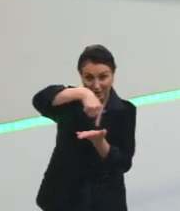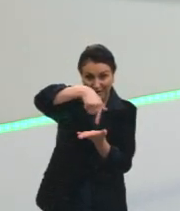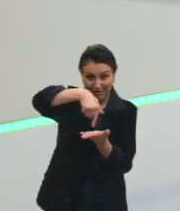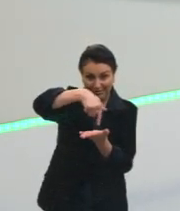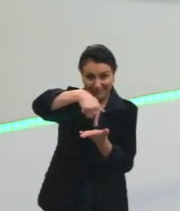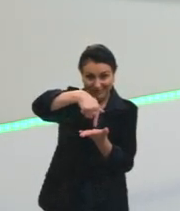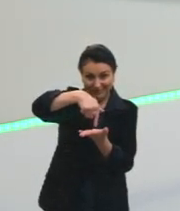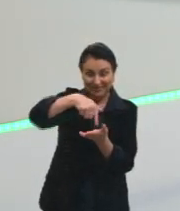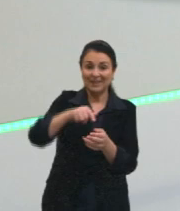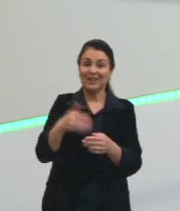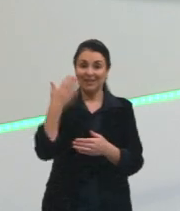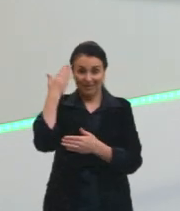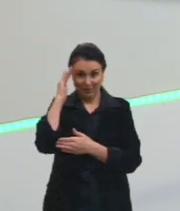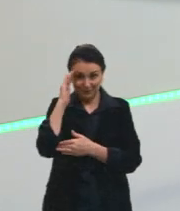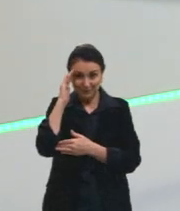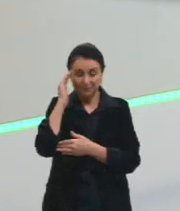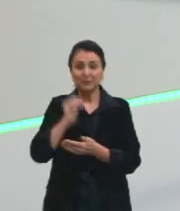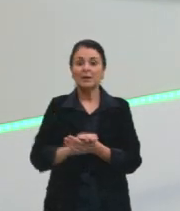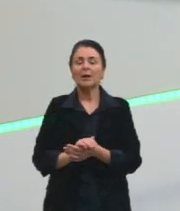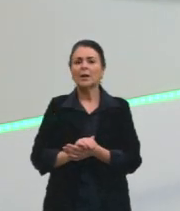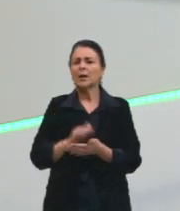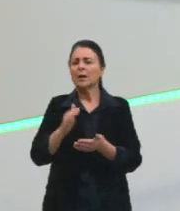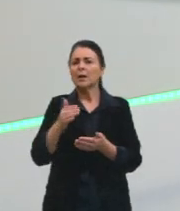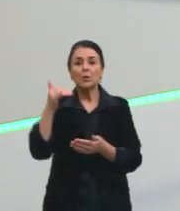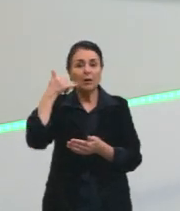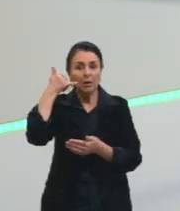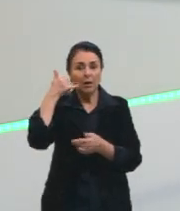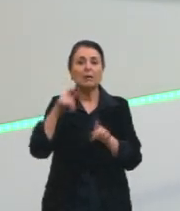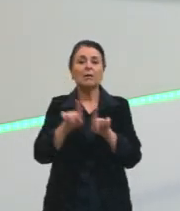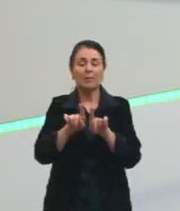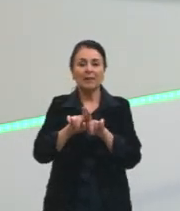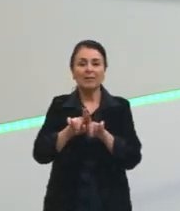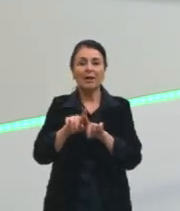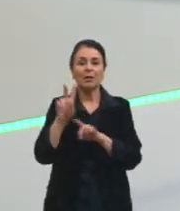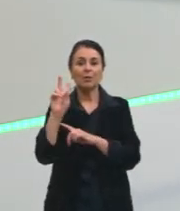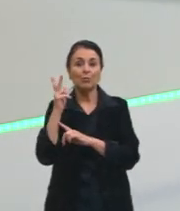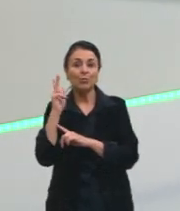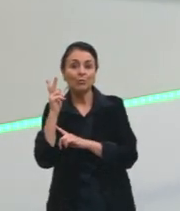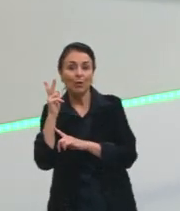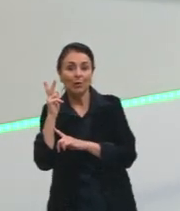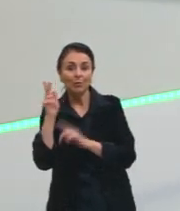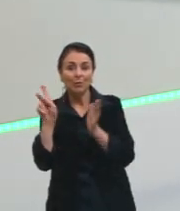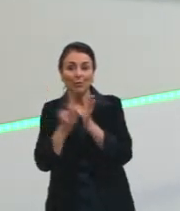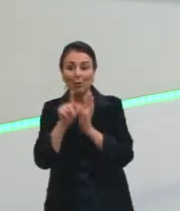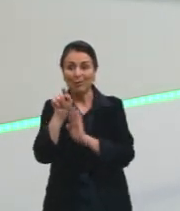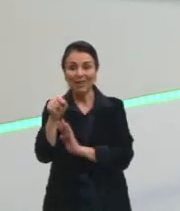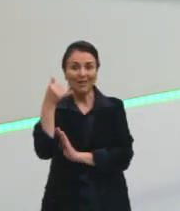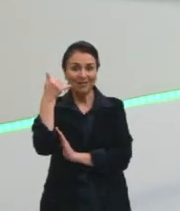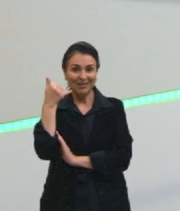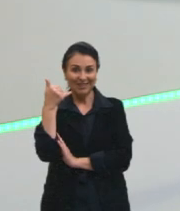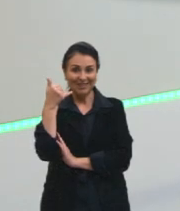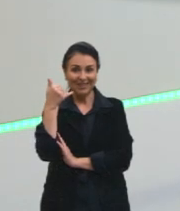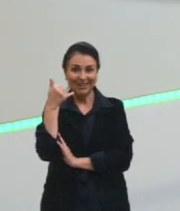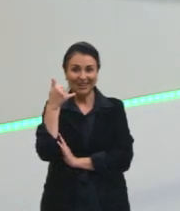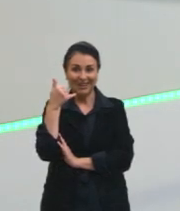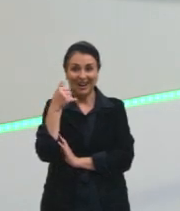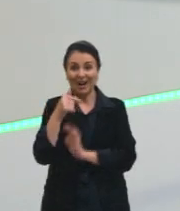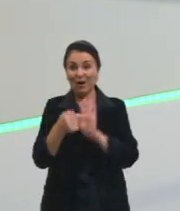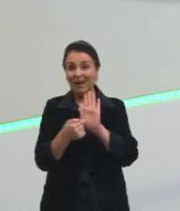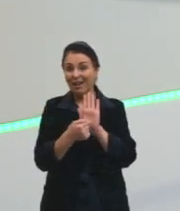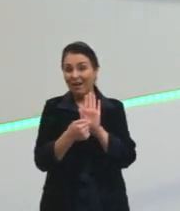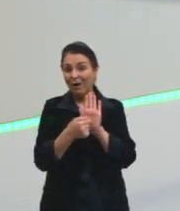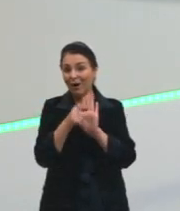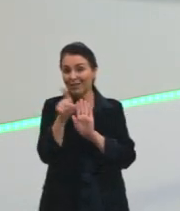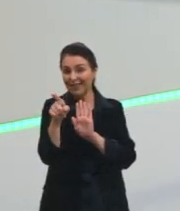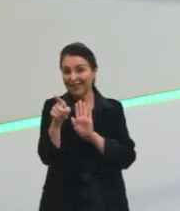são relacionados a isso. E todo celular tem um histórico, tá, gurizada, todo celular tem um histórico. Aqui está os históricos de vocês, tá, meninos